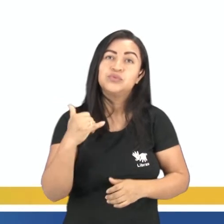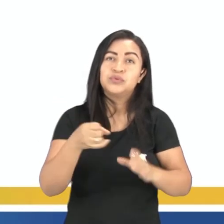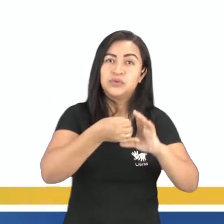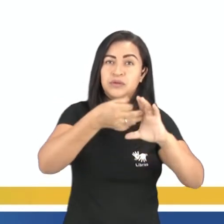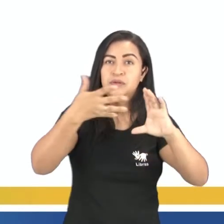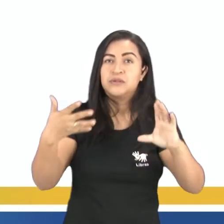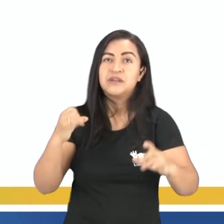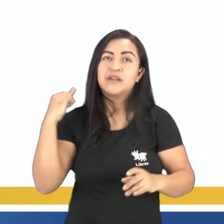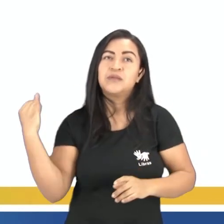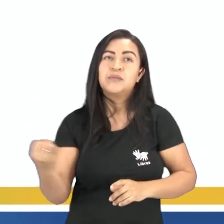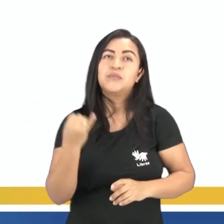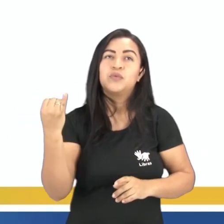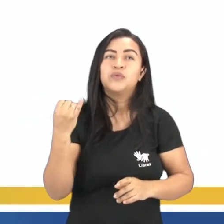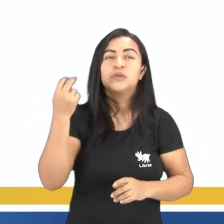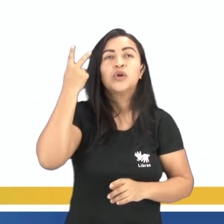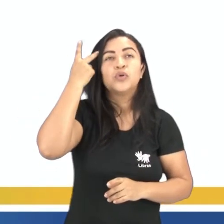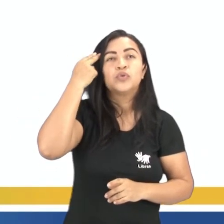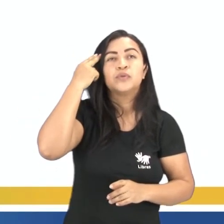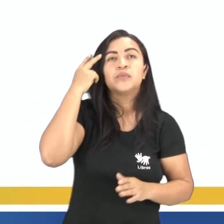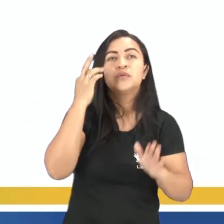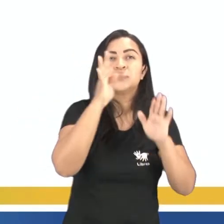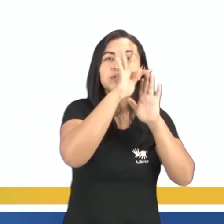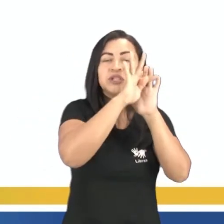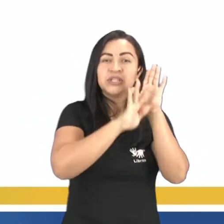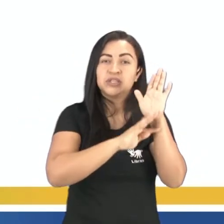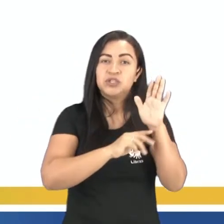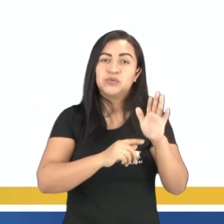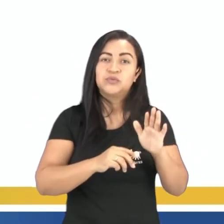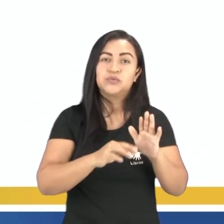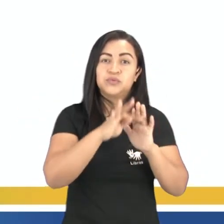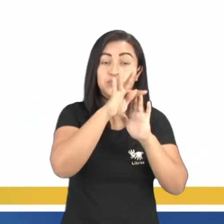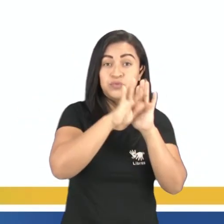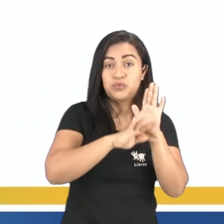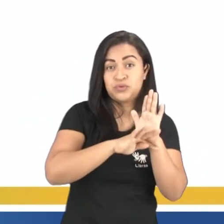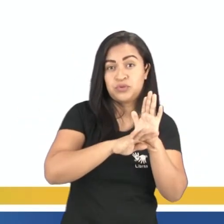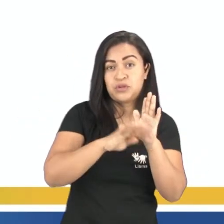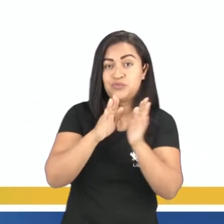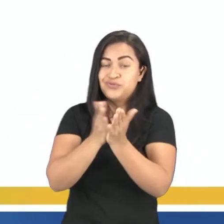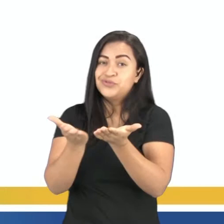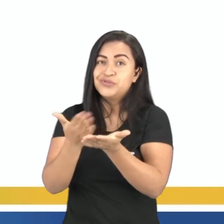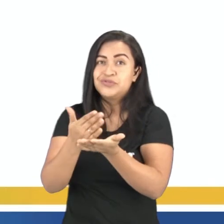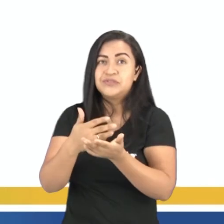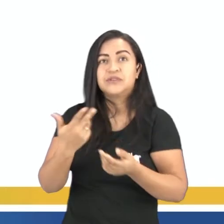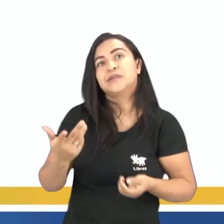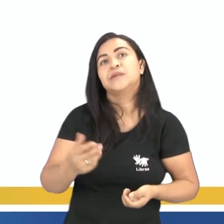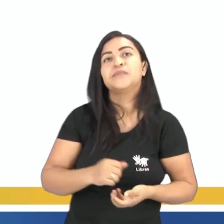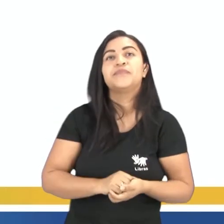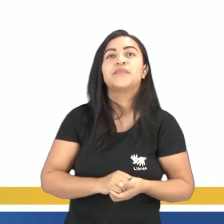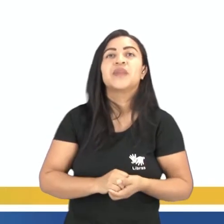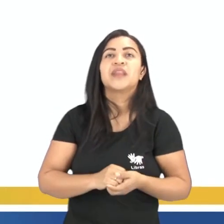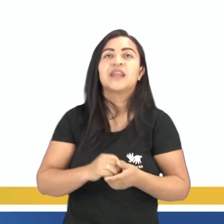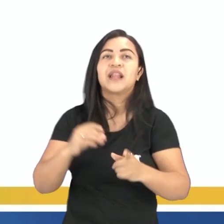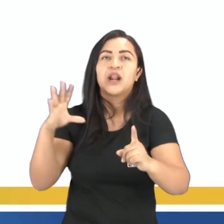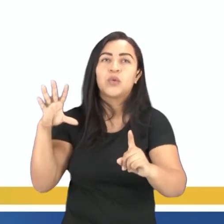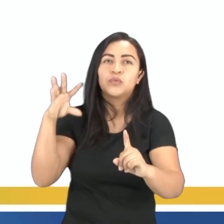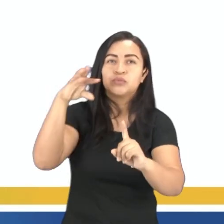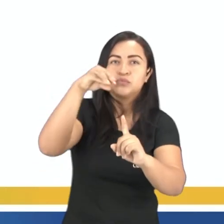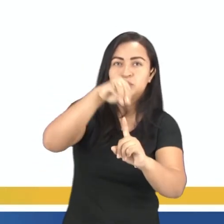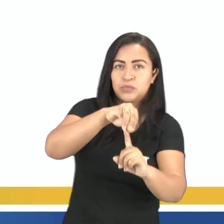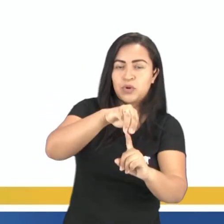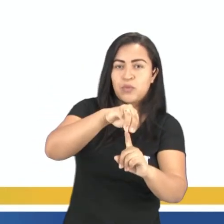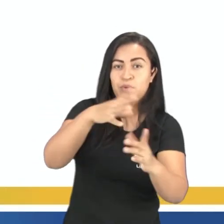a linguagem dos textos literários. Ela deve ser trabalhada pelo autor do texto, de modo a alcançar o maior nível e